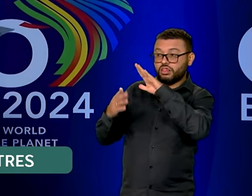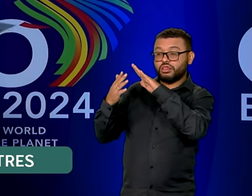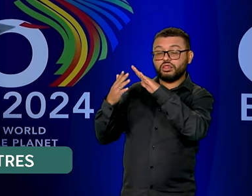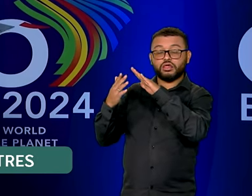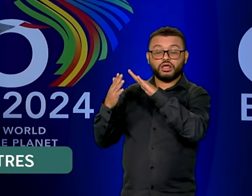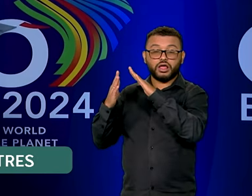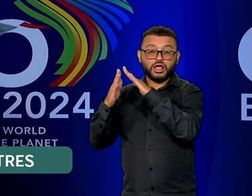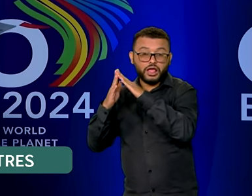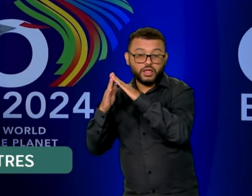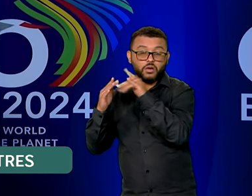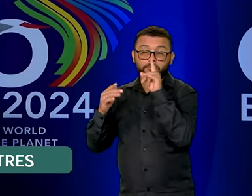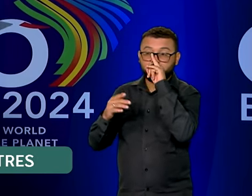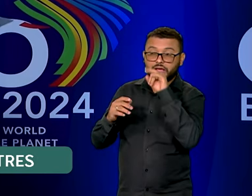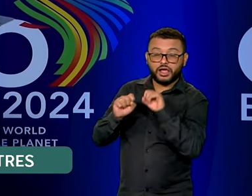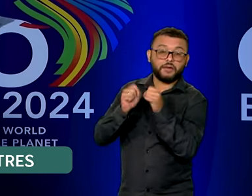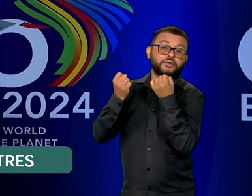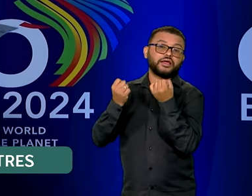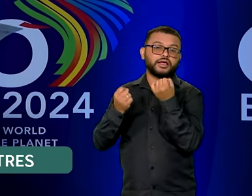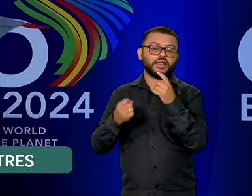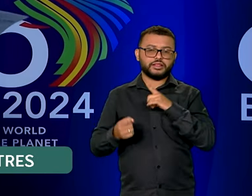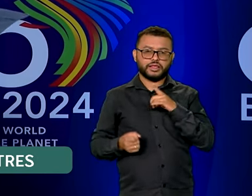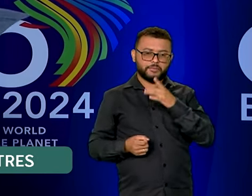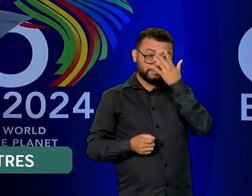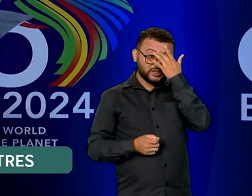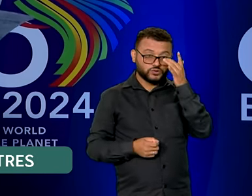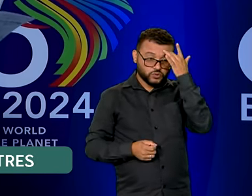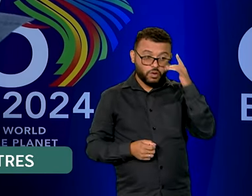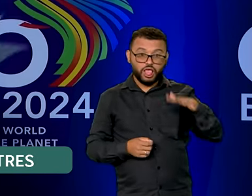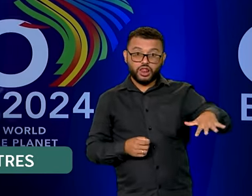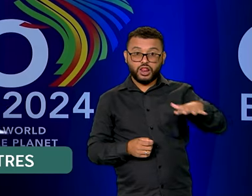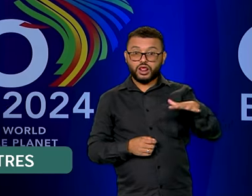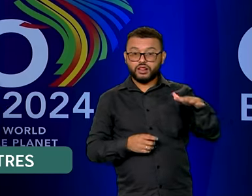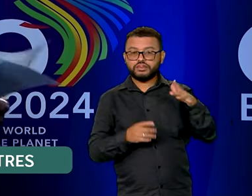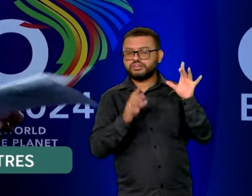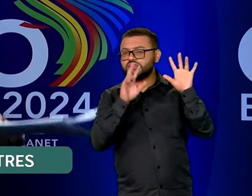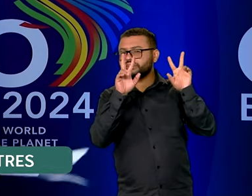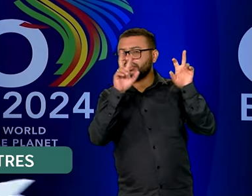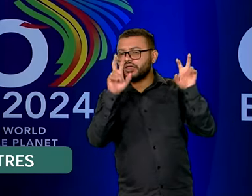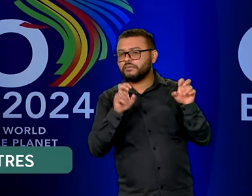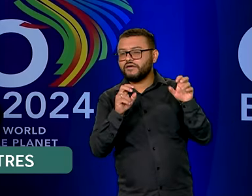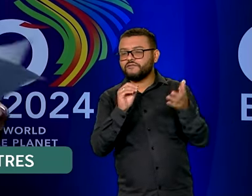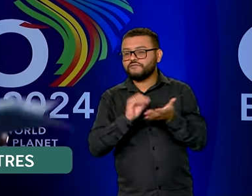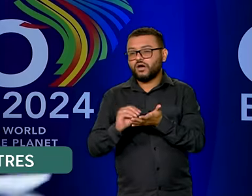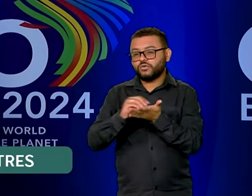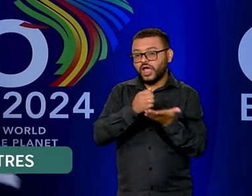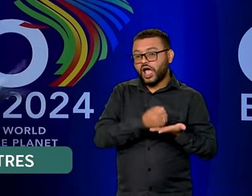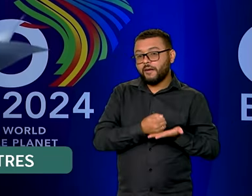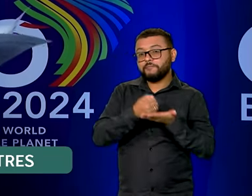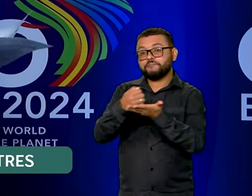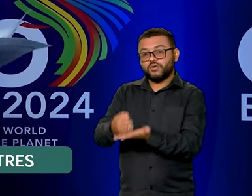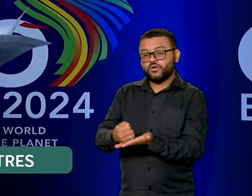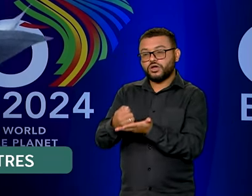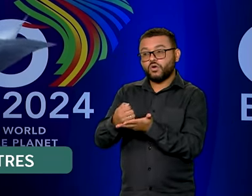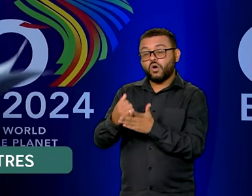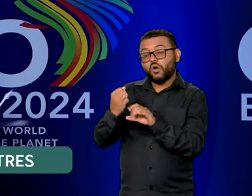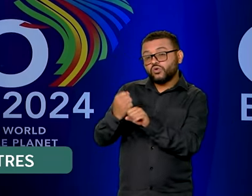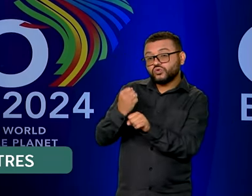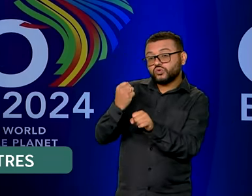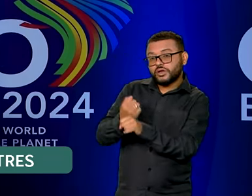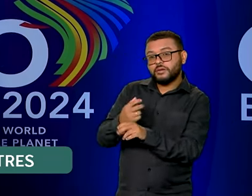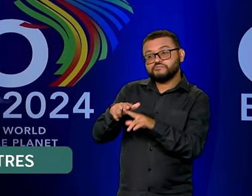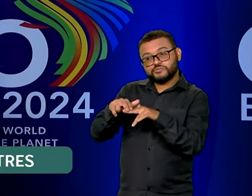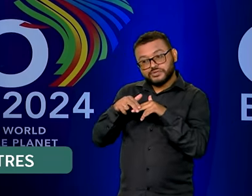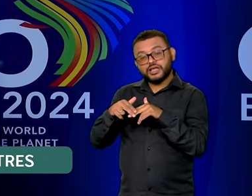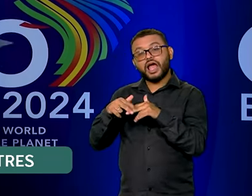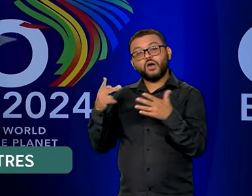Os representantes, eles destacaram que a falta de apoio nessa reconstrução, ela